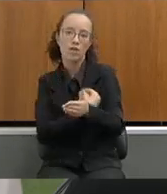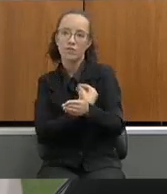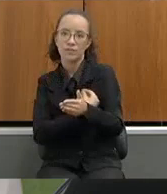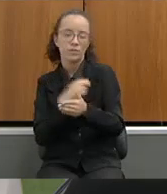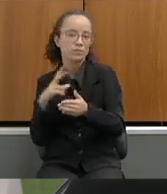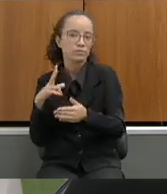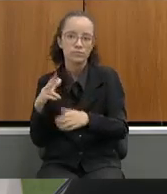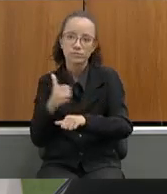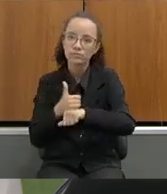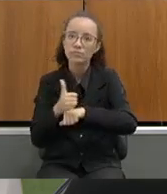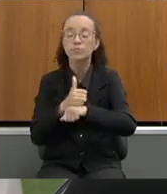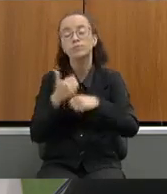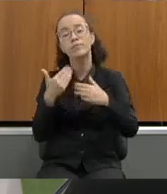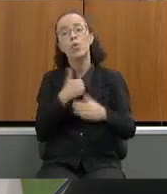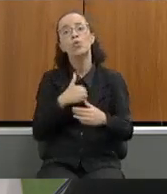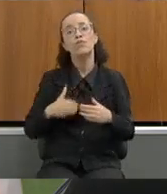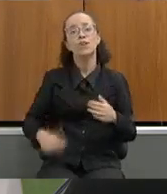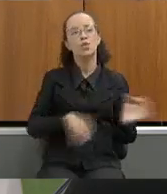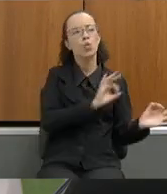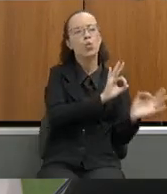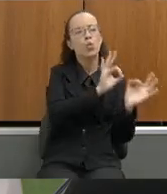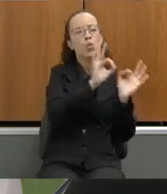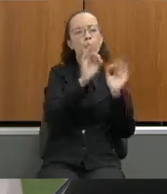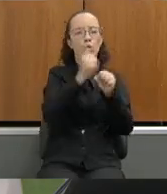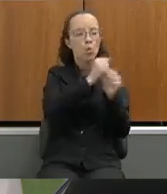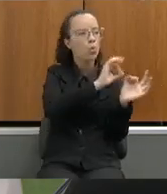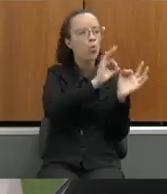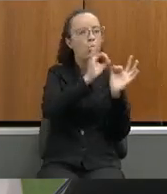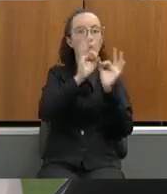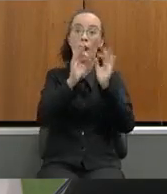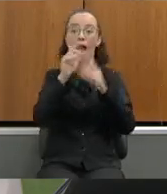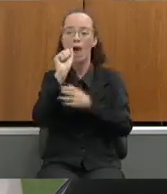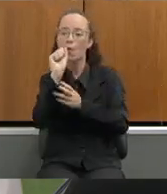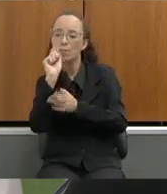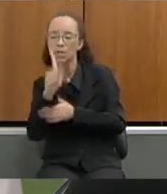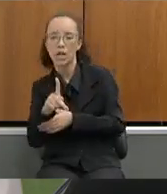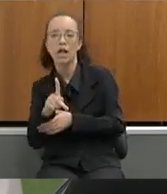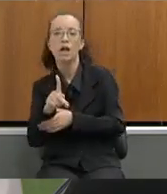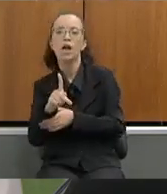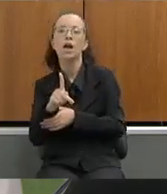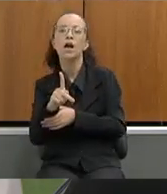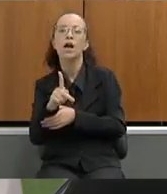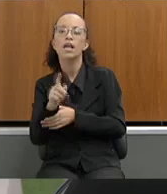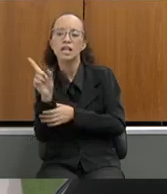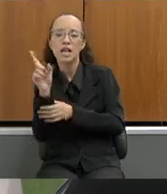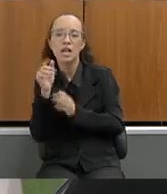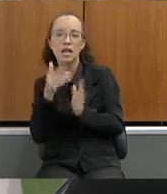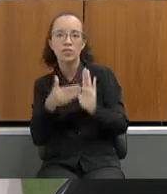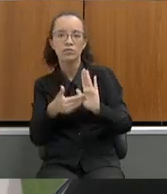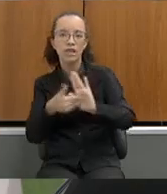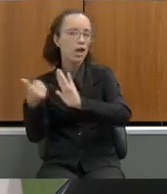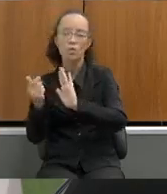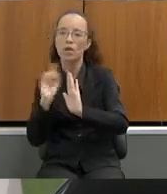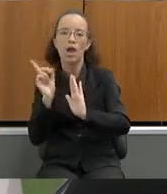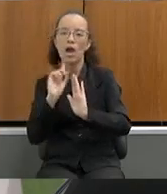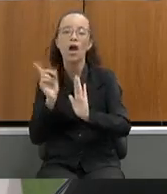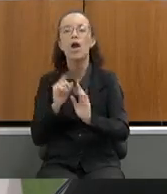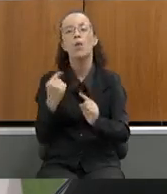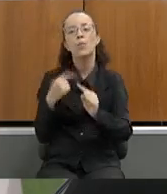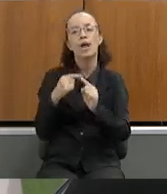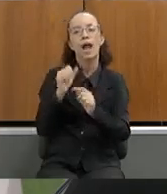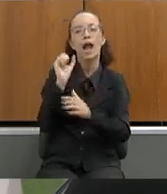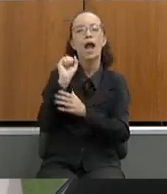a diferença é que quando o governo faz isso ao longo do ano os aposentados com paridade não ficam excluídos porque como eles têm a